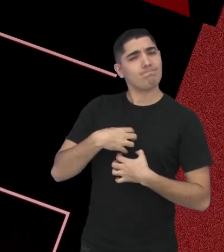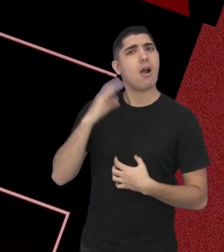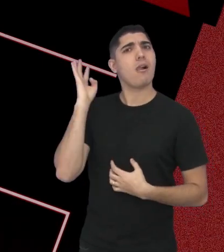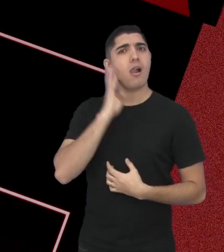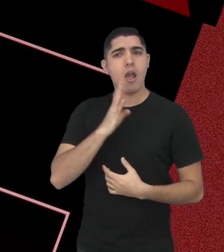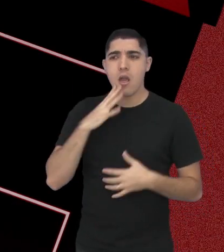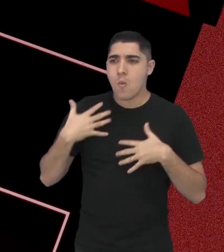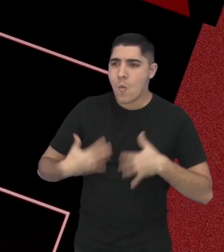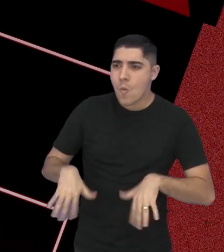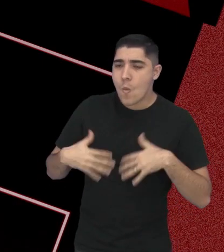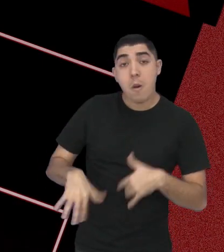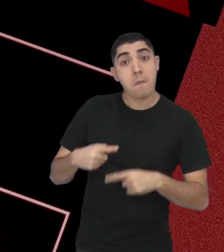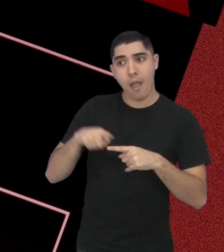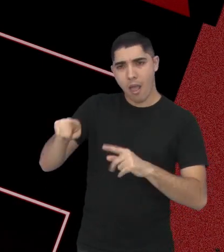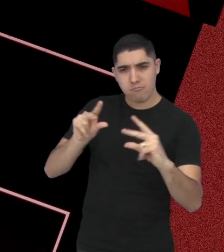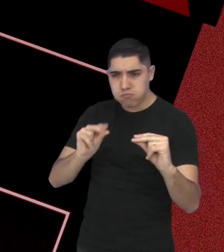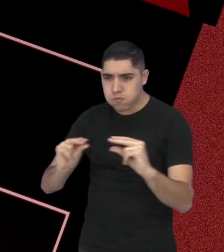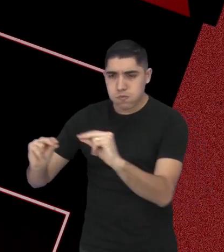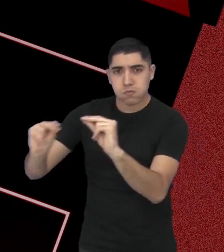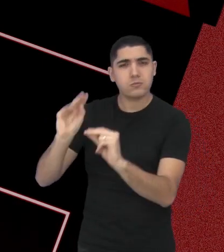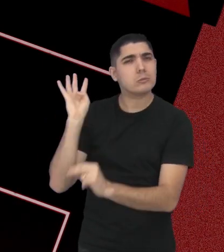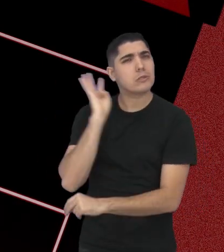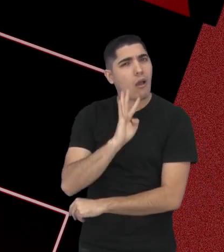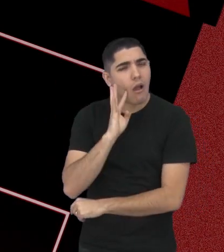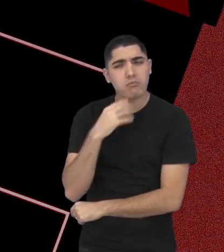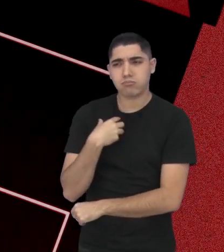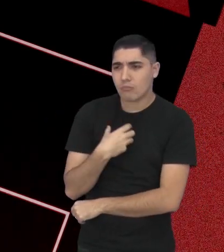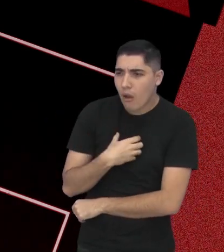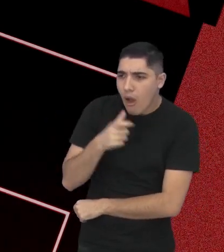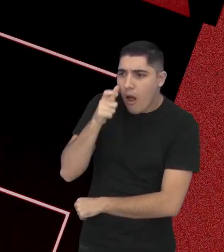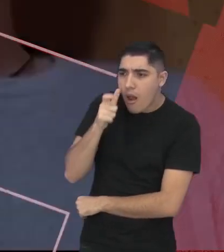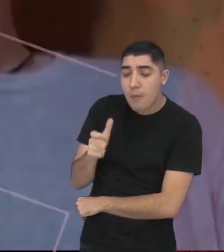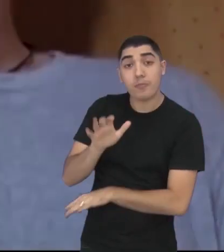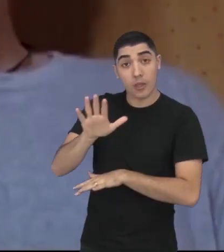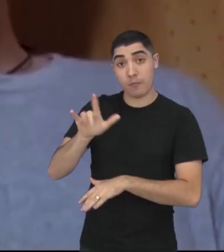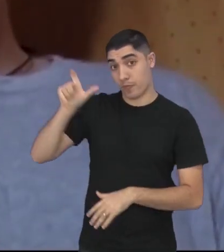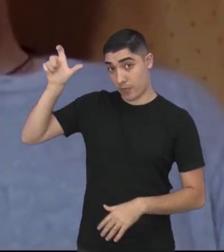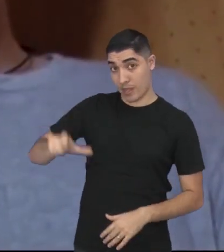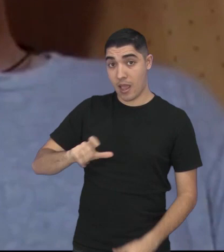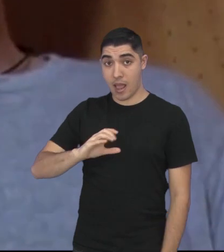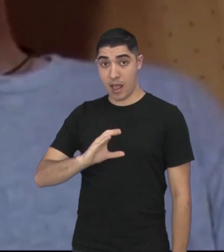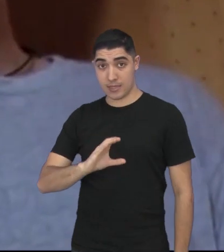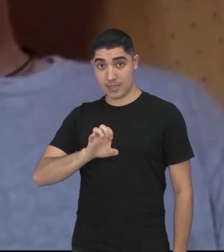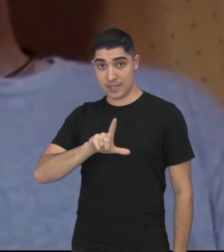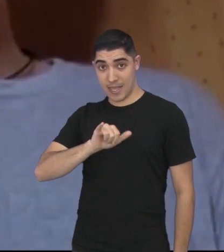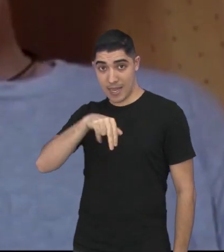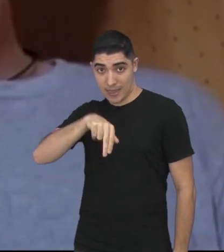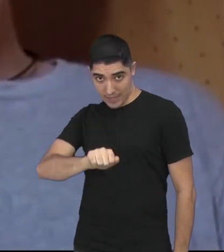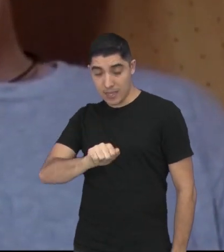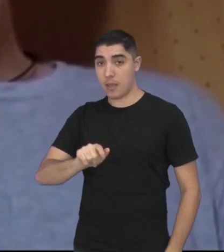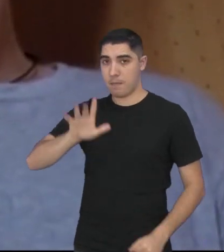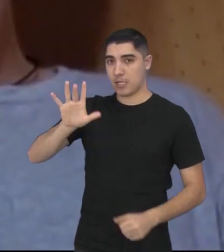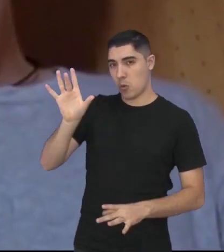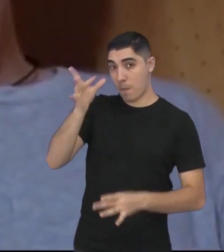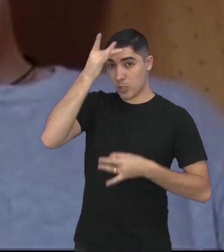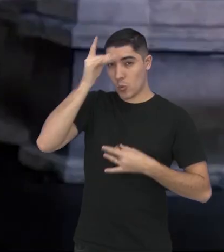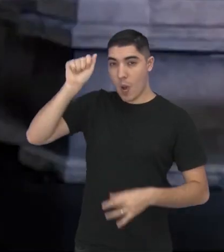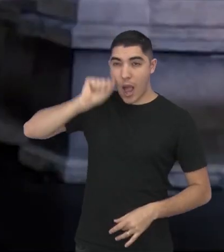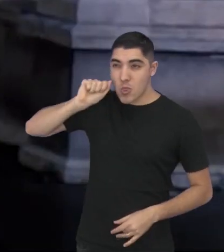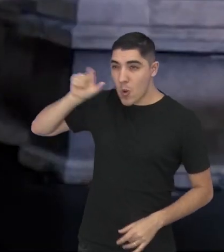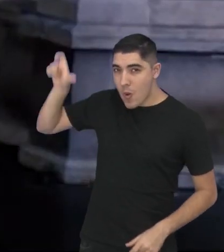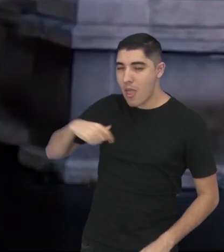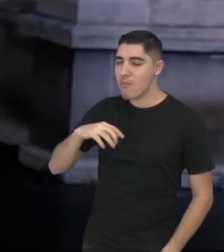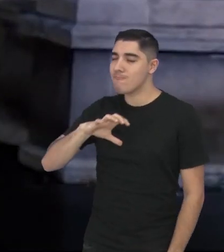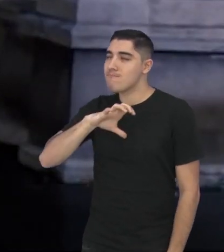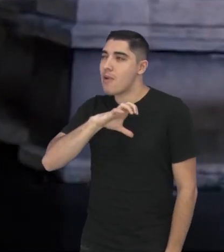profundo e também com diálogos bem interessantes. A história é a seguinte, a Celine e Jess, interpretado pelo Ethan Hall, que também é um ator